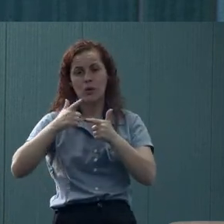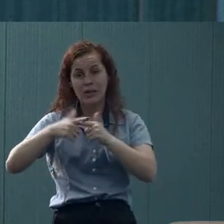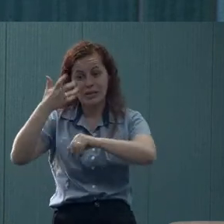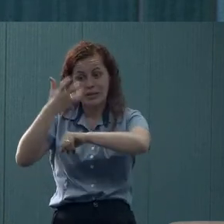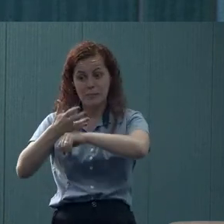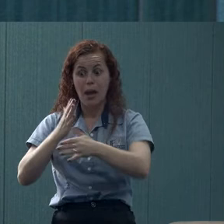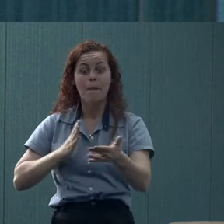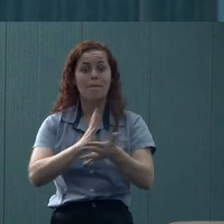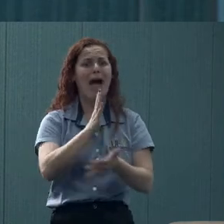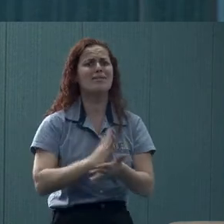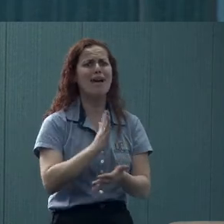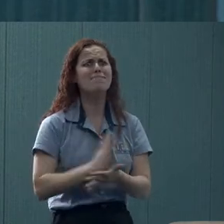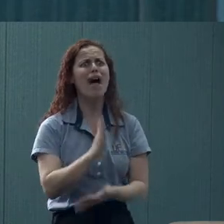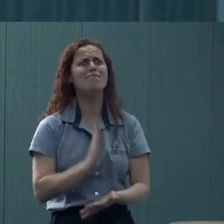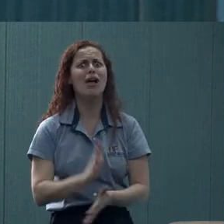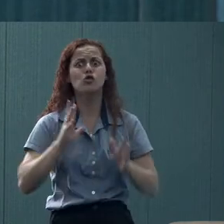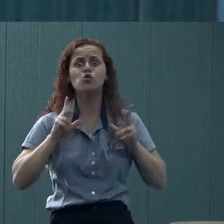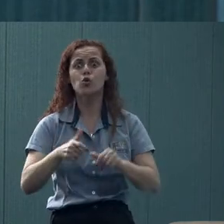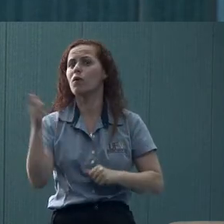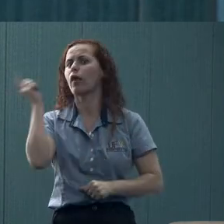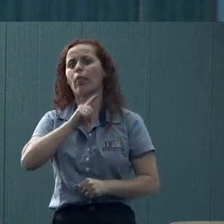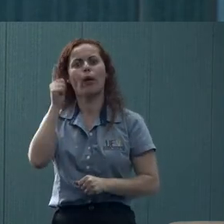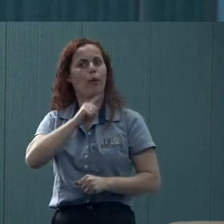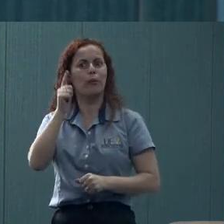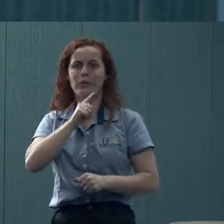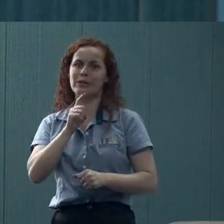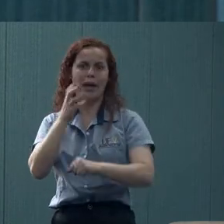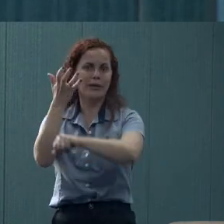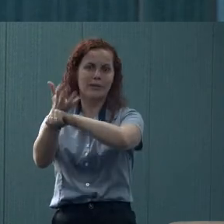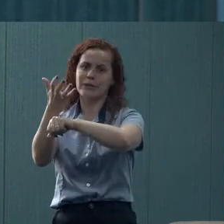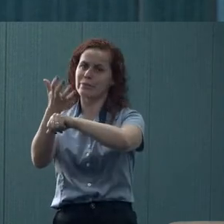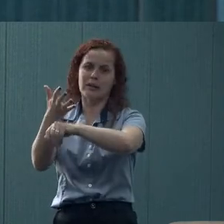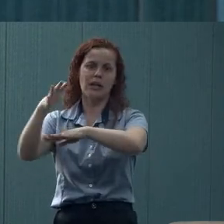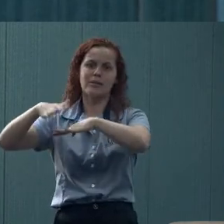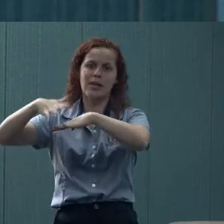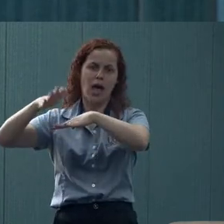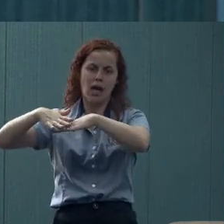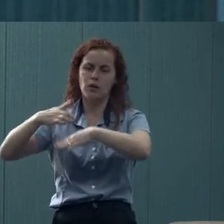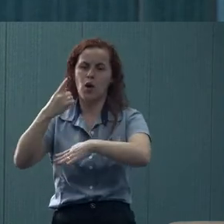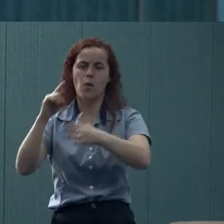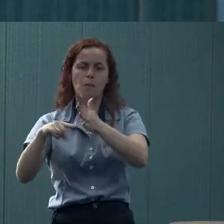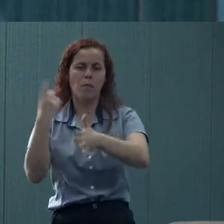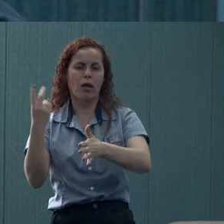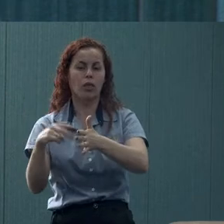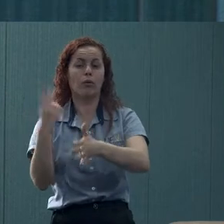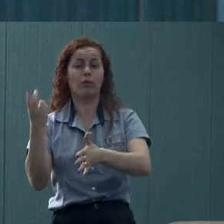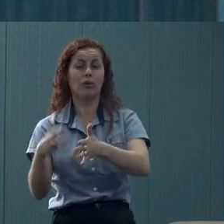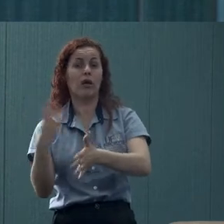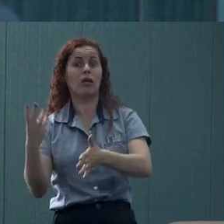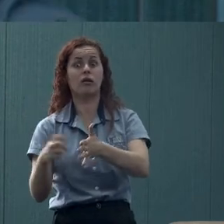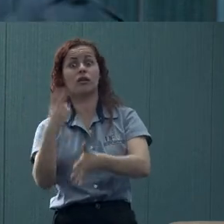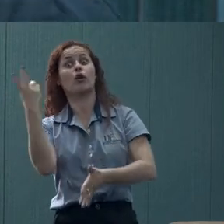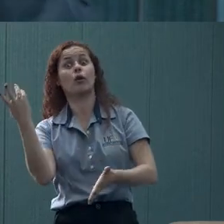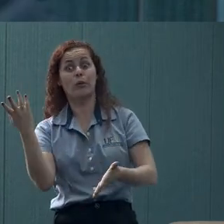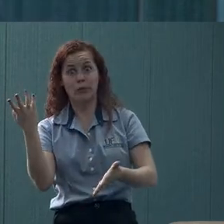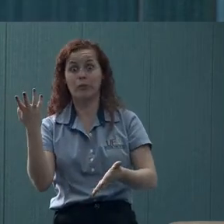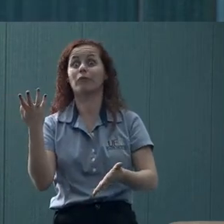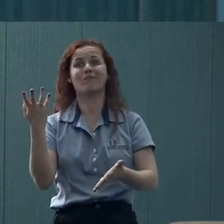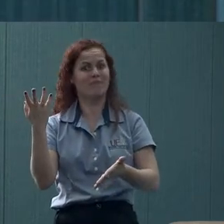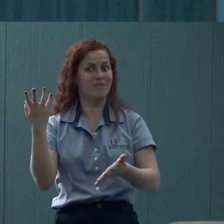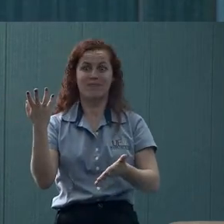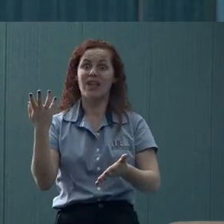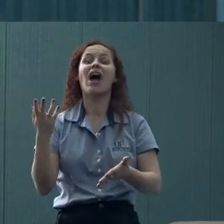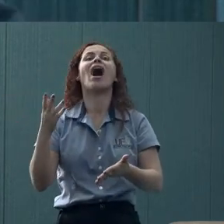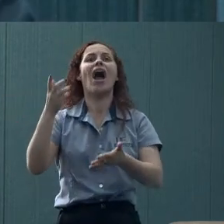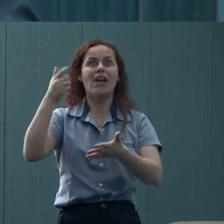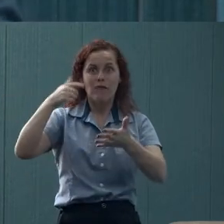pessoa passa em todas as outras disciplinas, mas não consegue passar nessa disciplina. Uma vez, duas vezes, três vezes, cinco vezes, é jubilada, entra